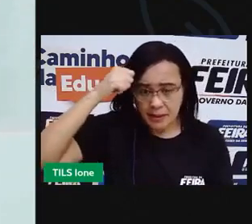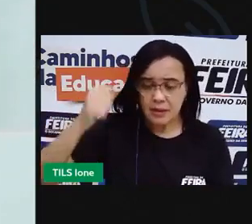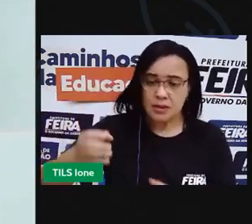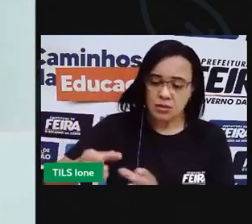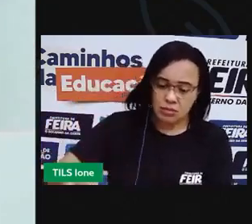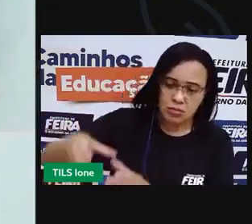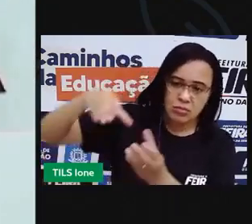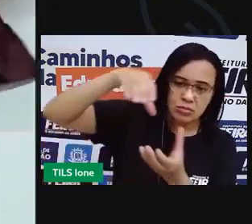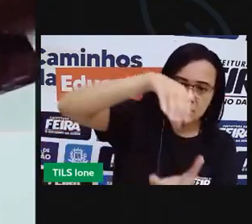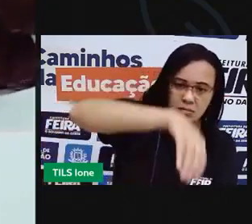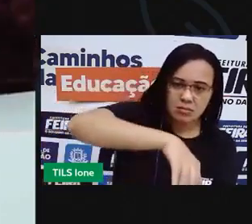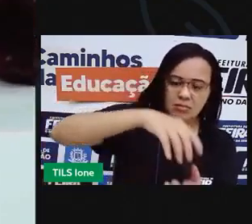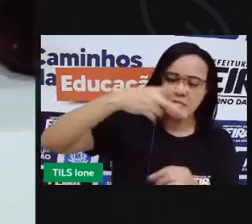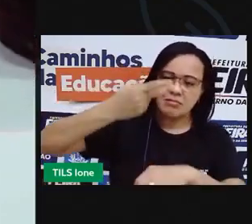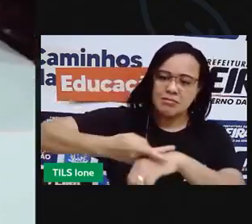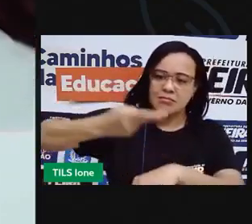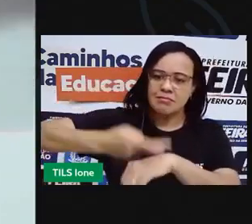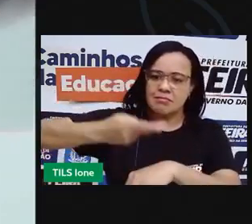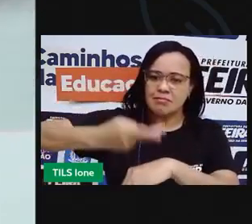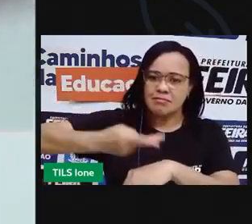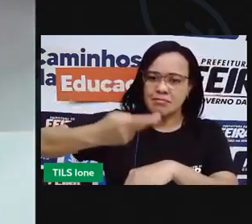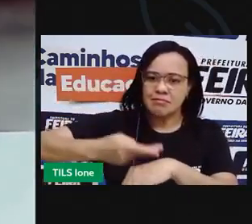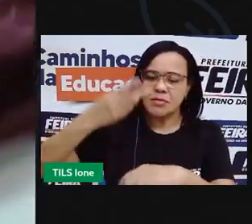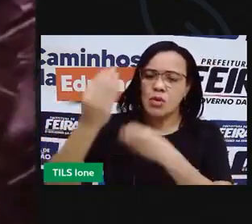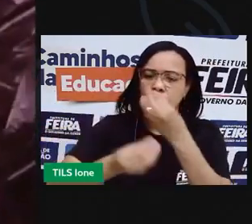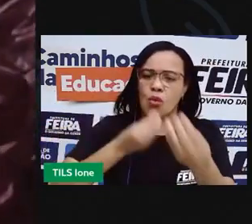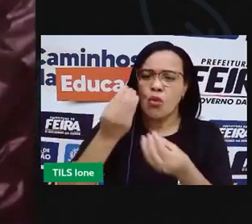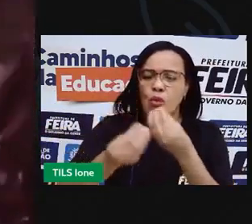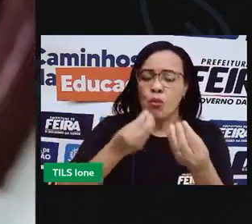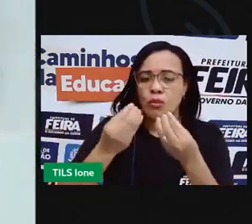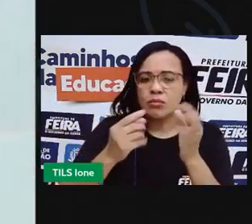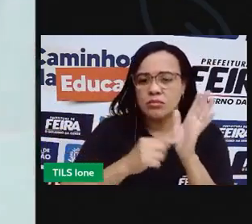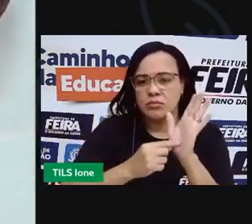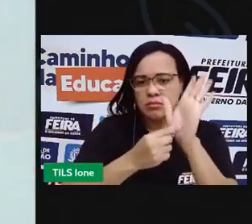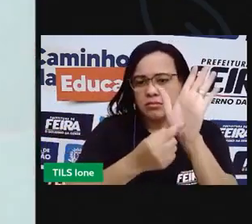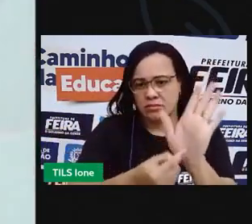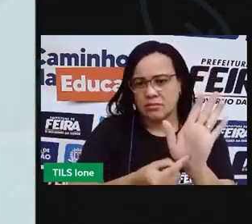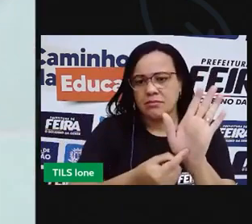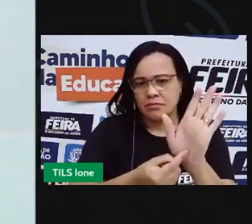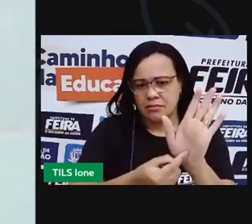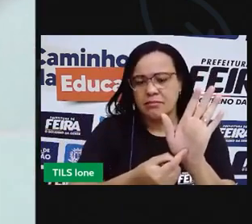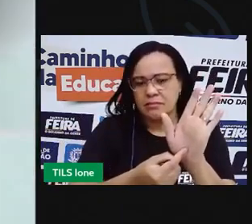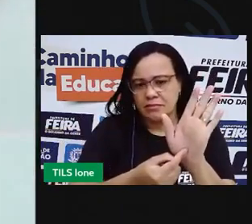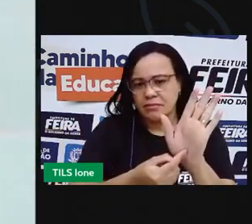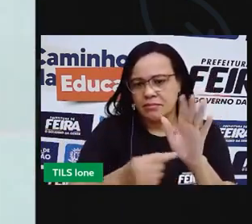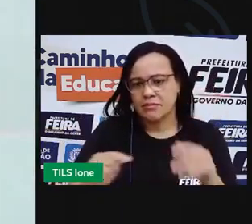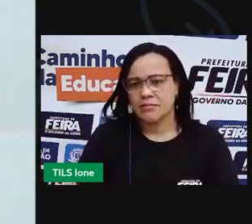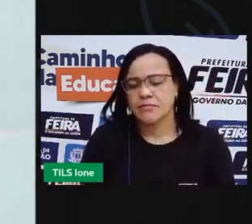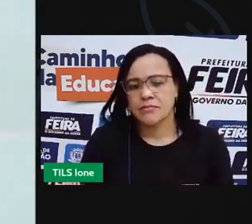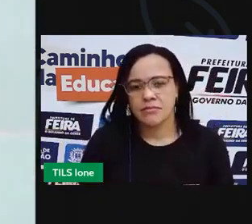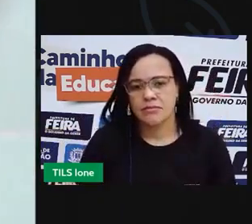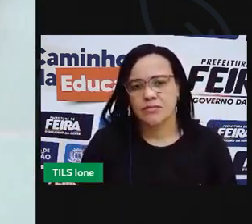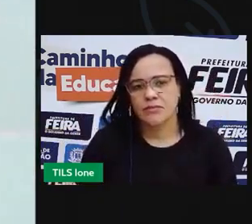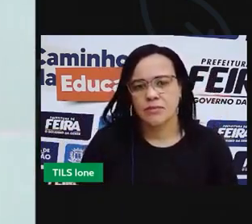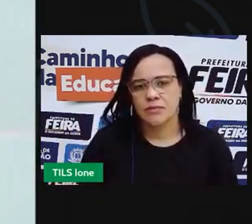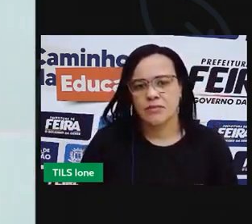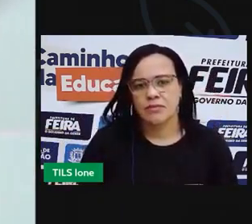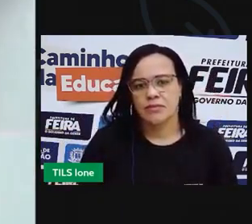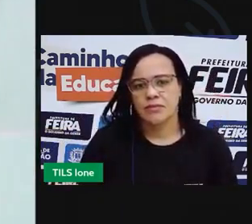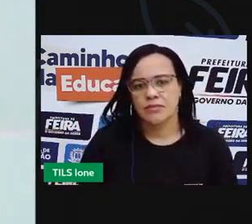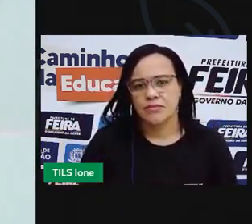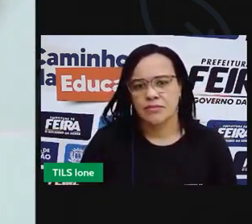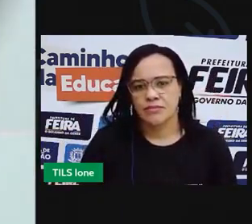colocar num saco plástico vou mostrar se a gente vier e colocar num saco plástico